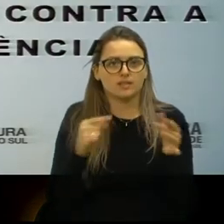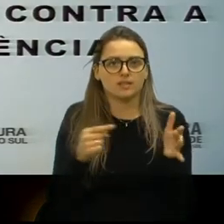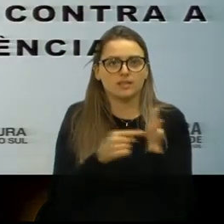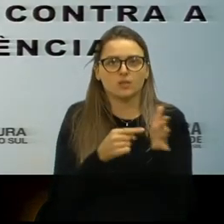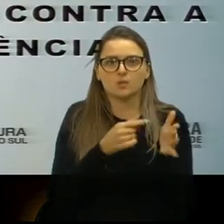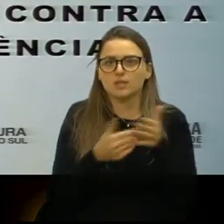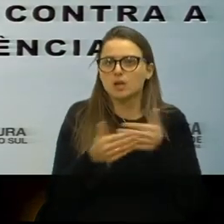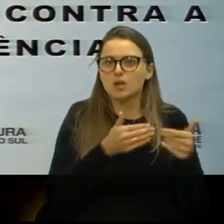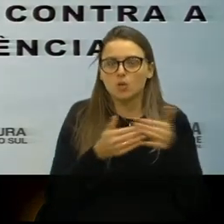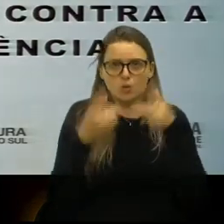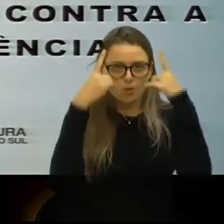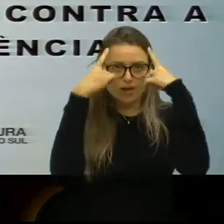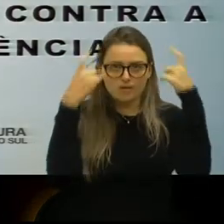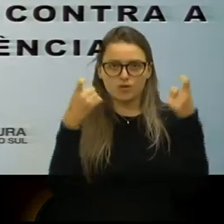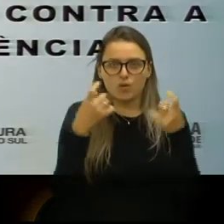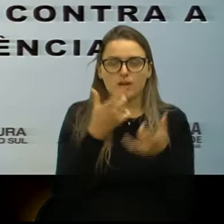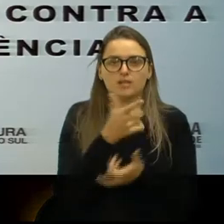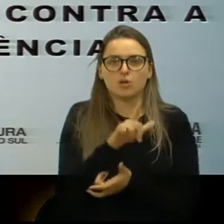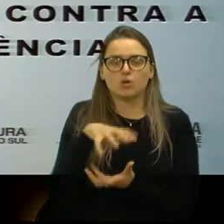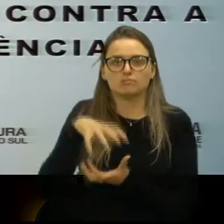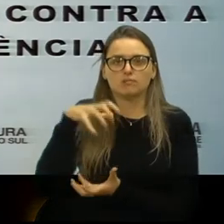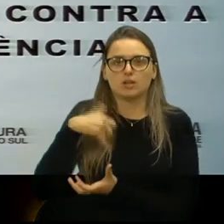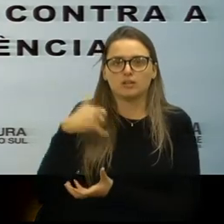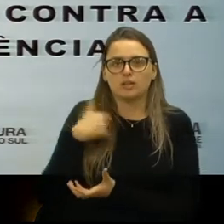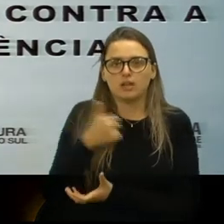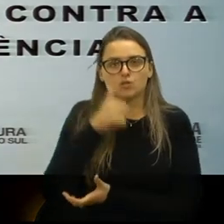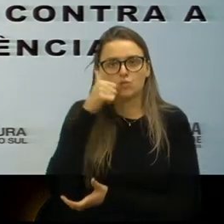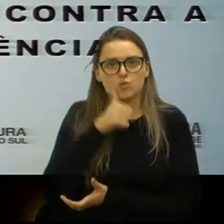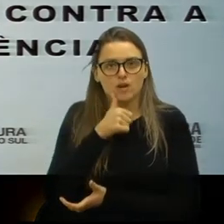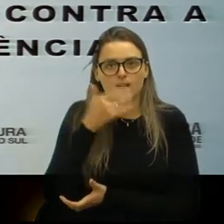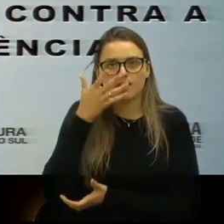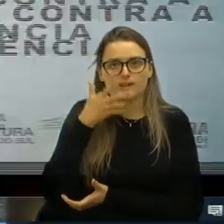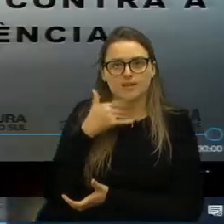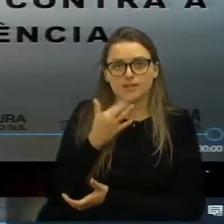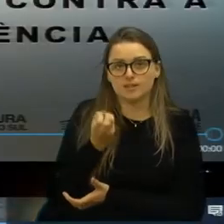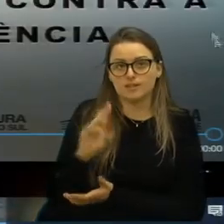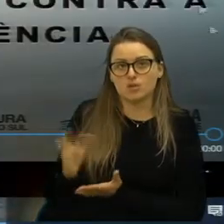violência contra idosos, mulheres, adolescentes ou crianças.